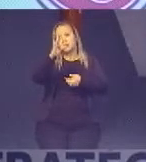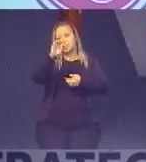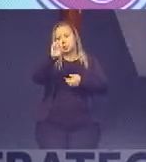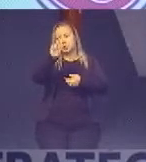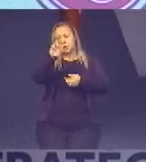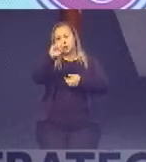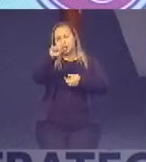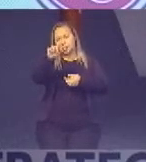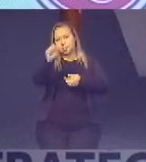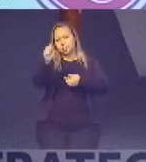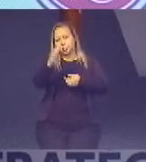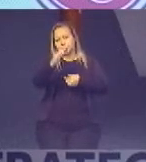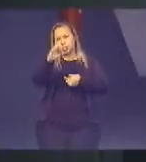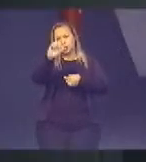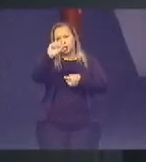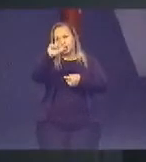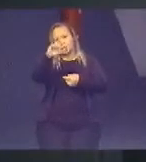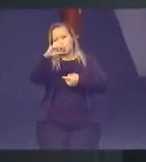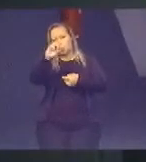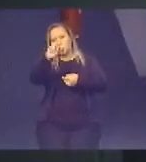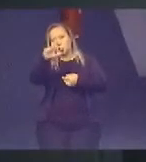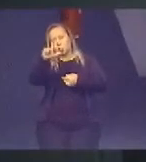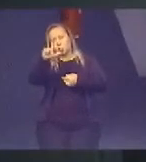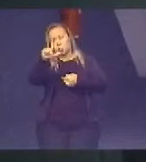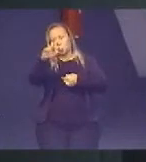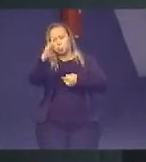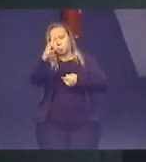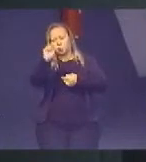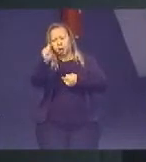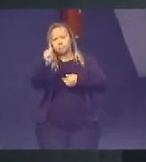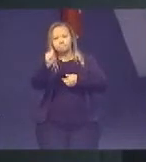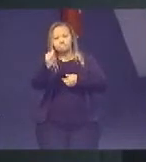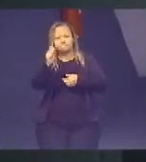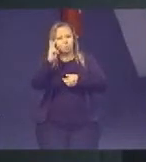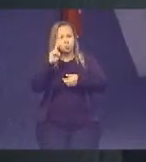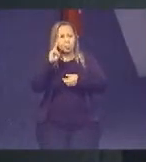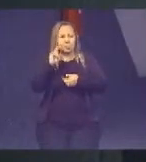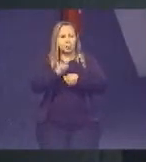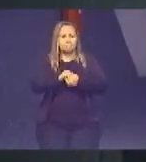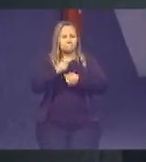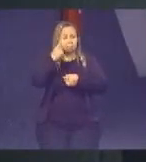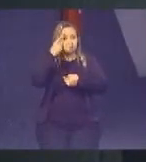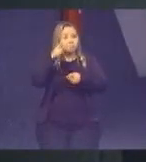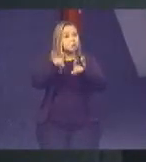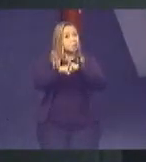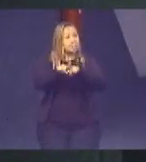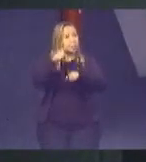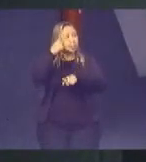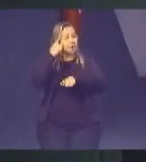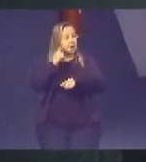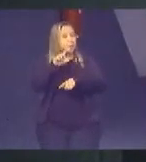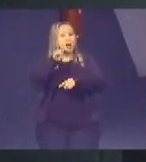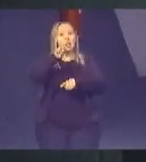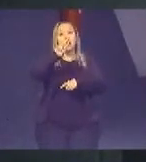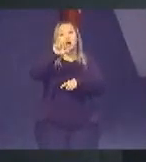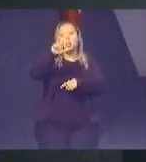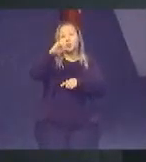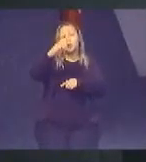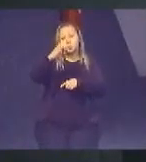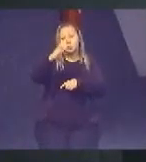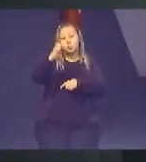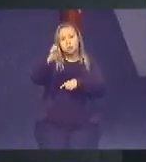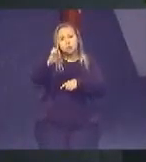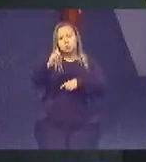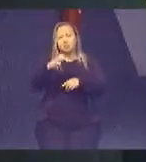e sobre a erradicação da pobreza, vamos lembrar da nossa querida Irmã Dulce, que dizia que a maior